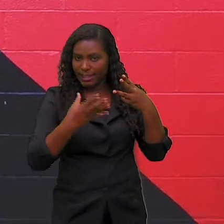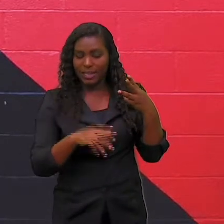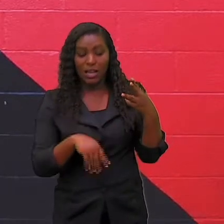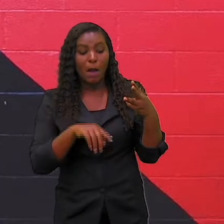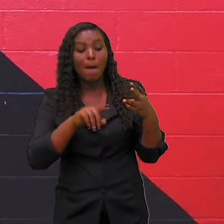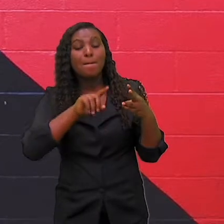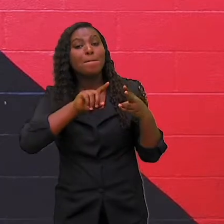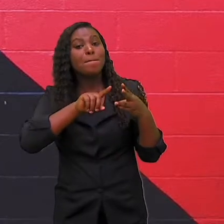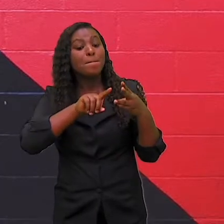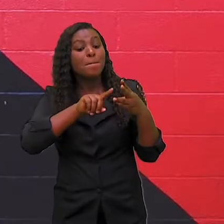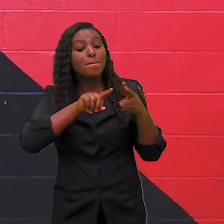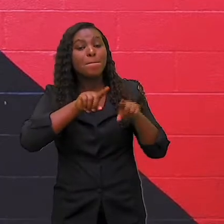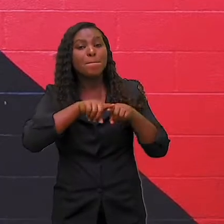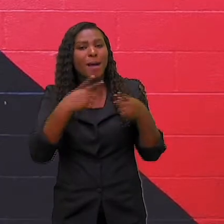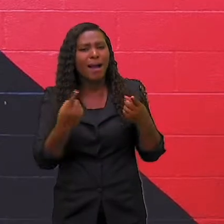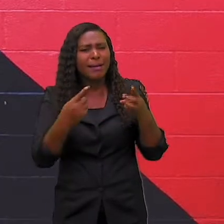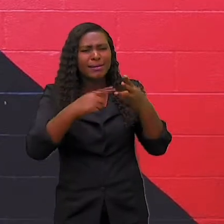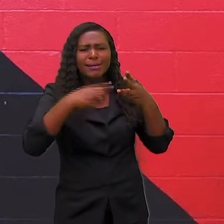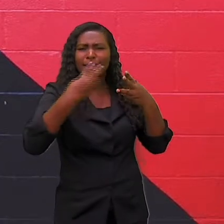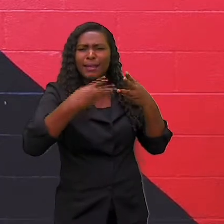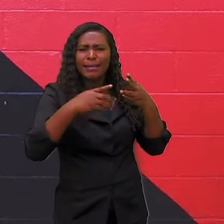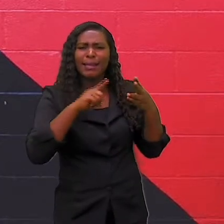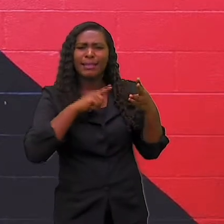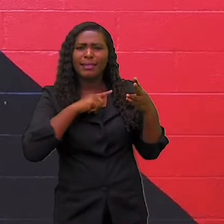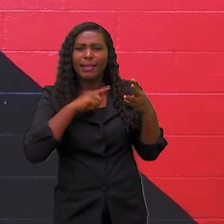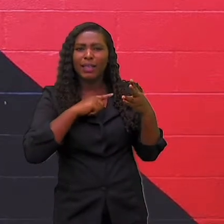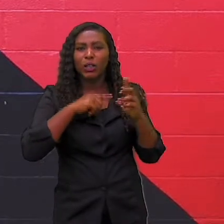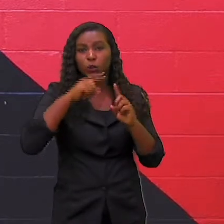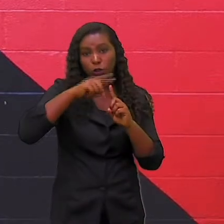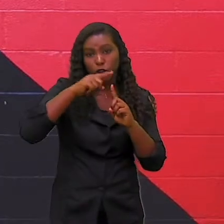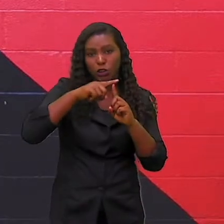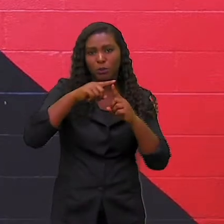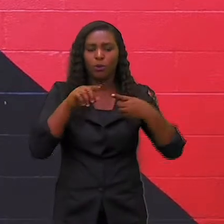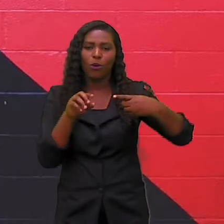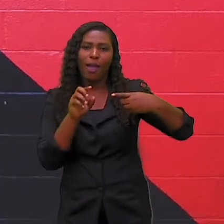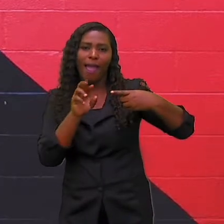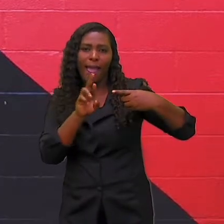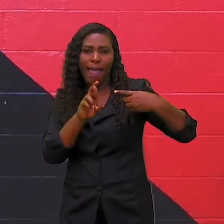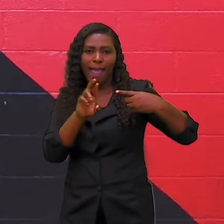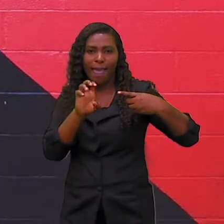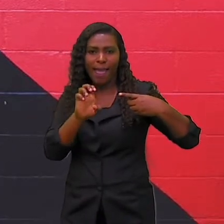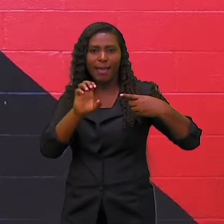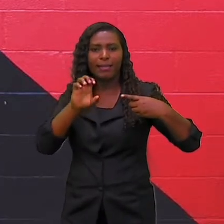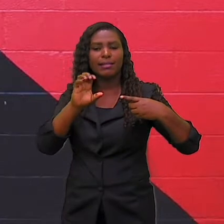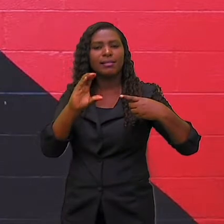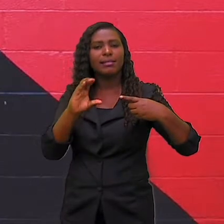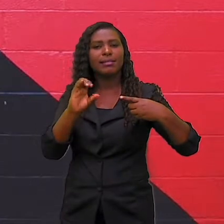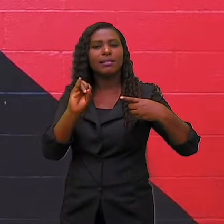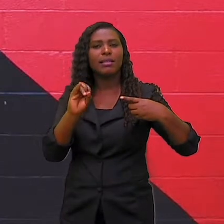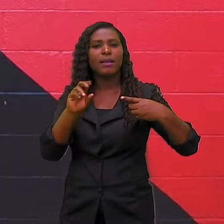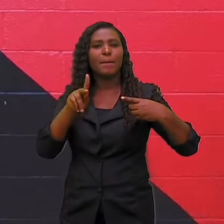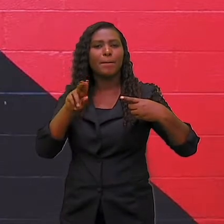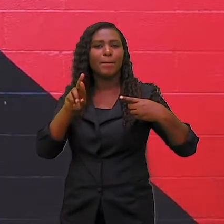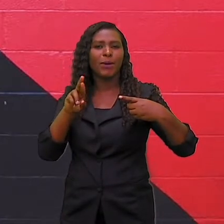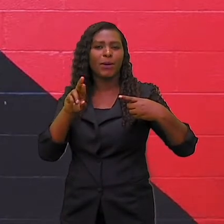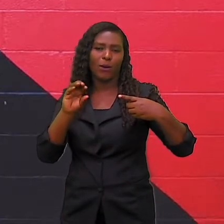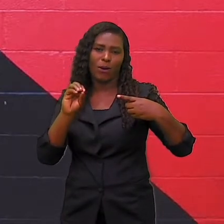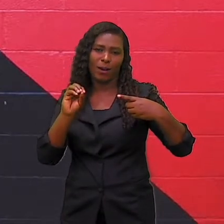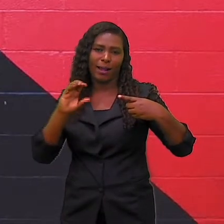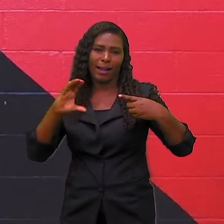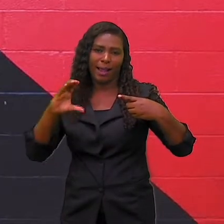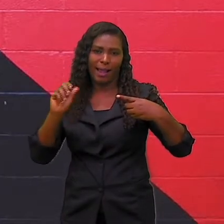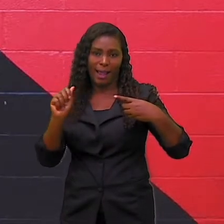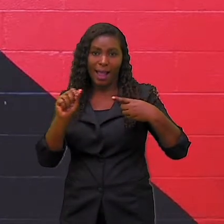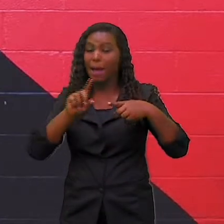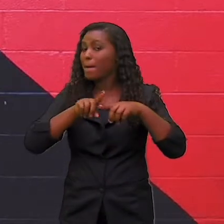e vamos conversar aí sobre as vozes verbais e suas conversões. Mas podem ficar tranquilos